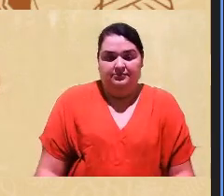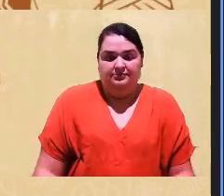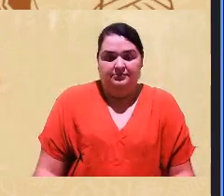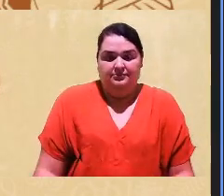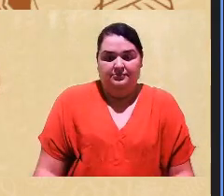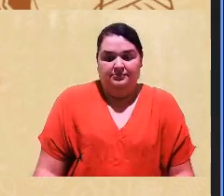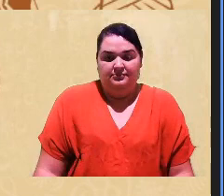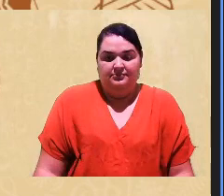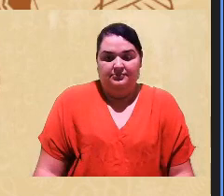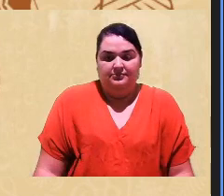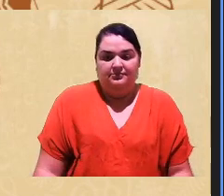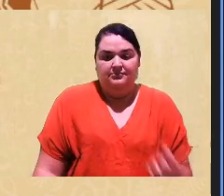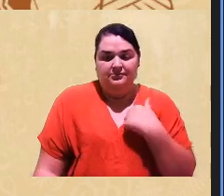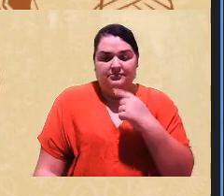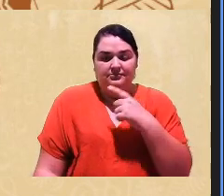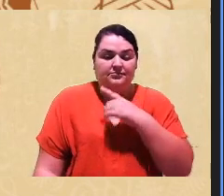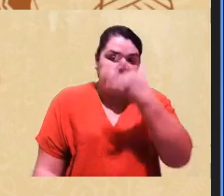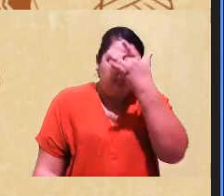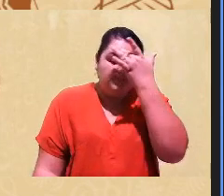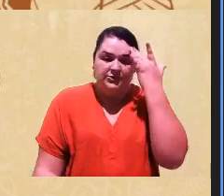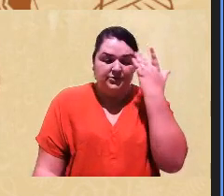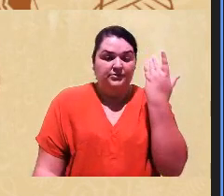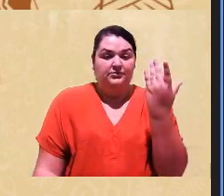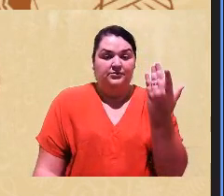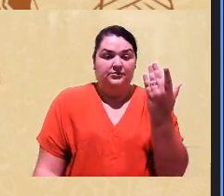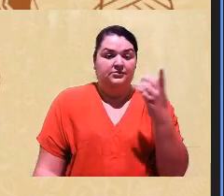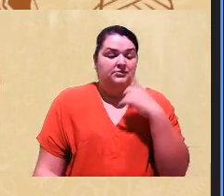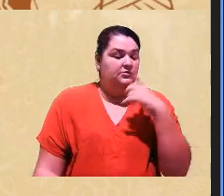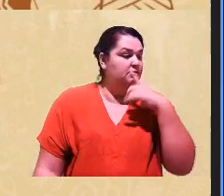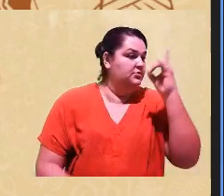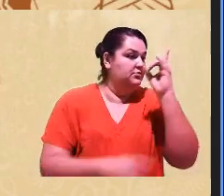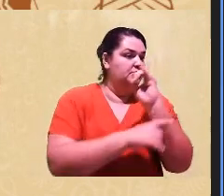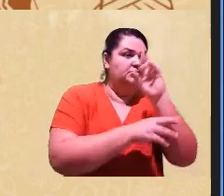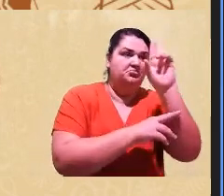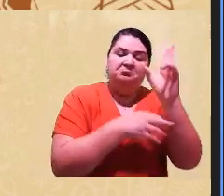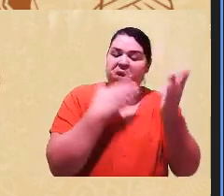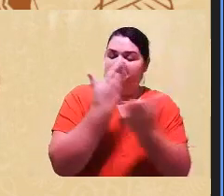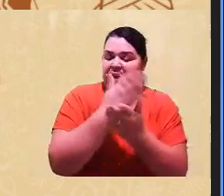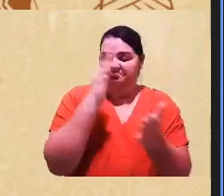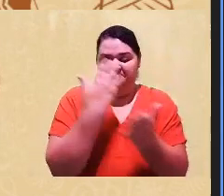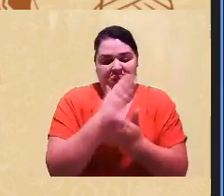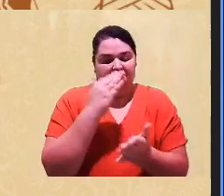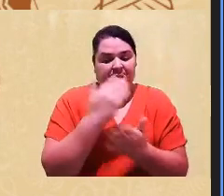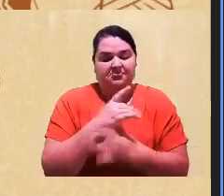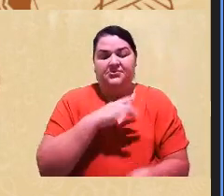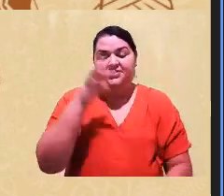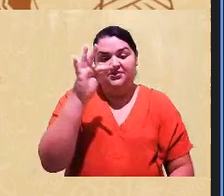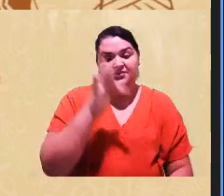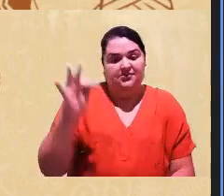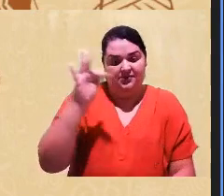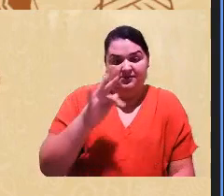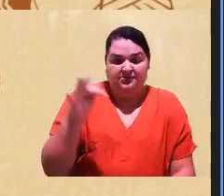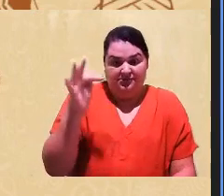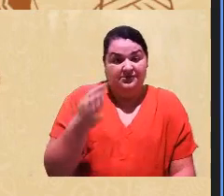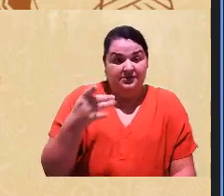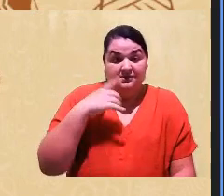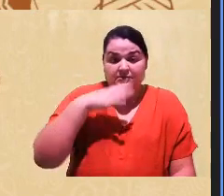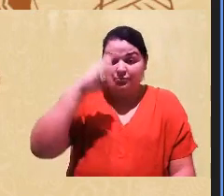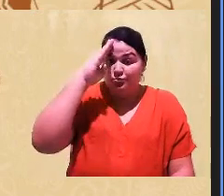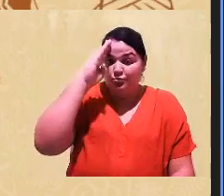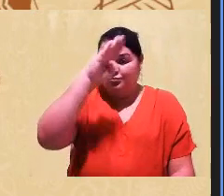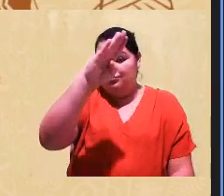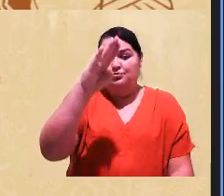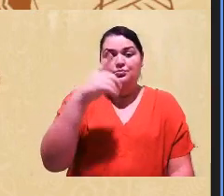tenha pessoas, doutoras ou não, dentro das universidades, inclusive dos cursos de